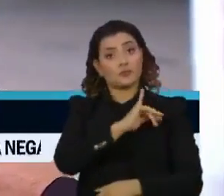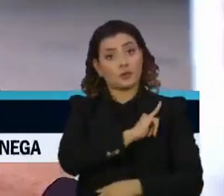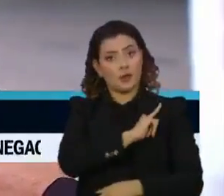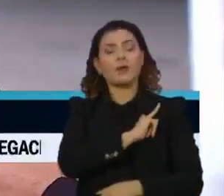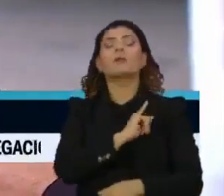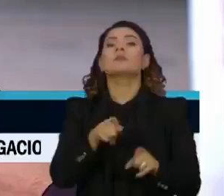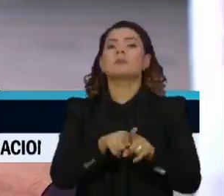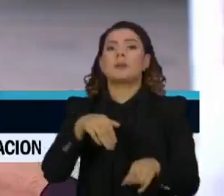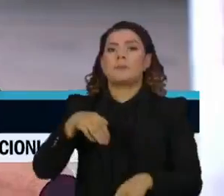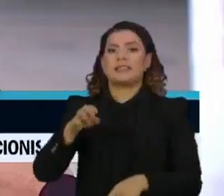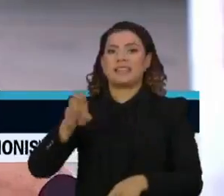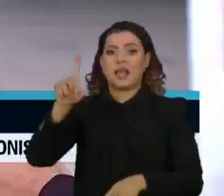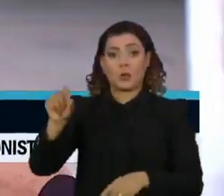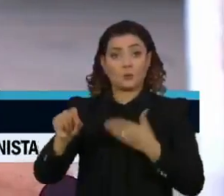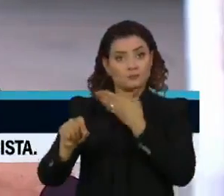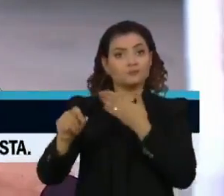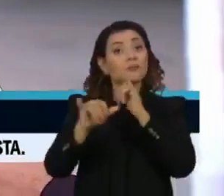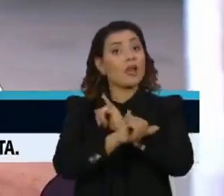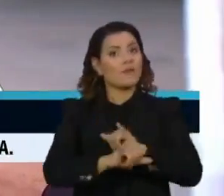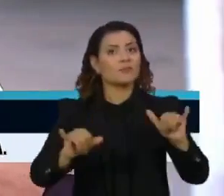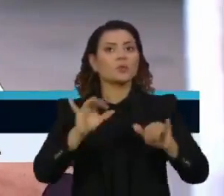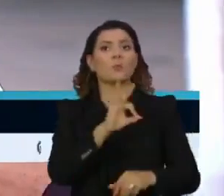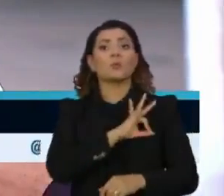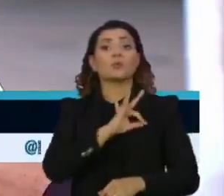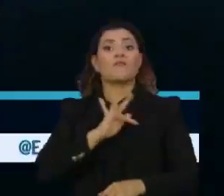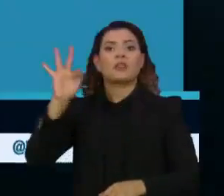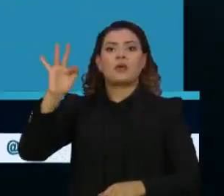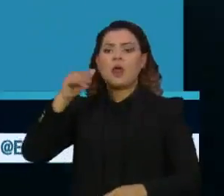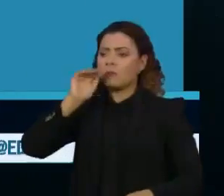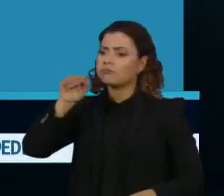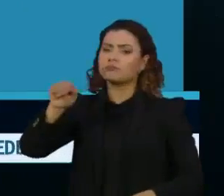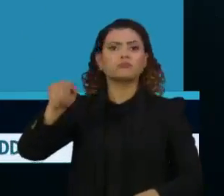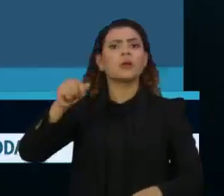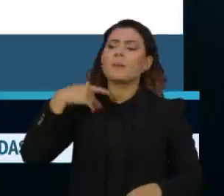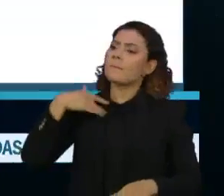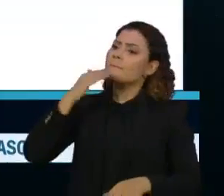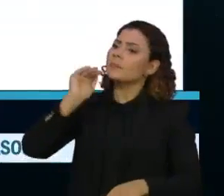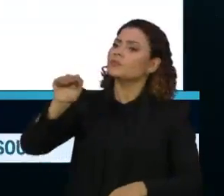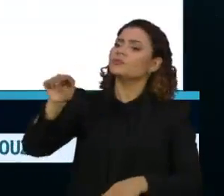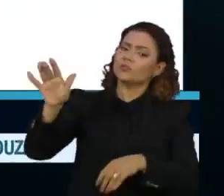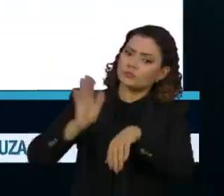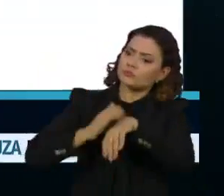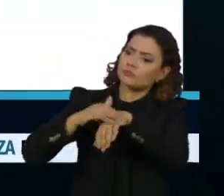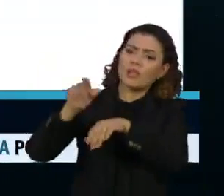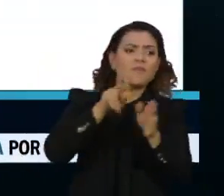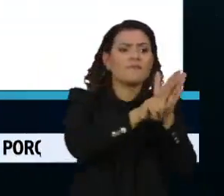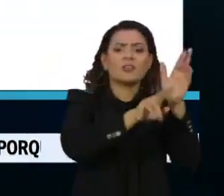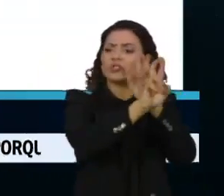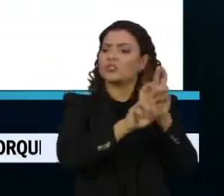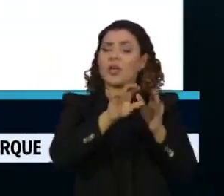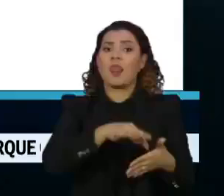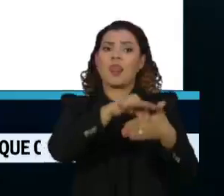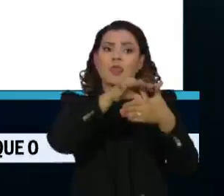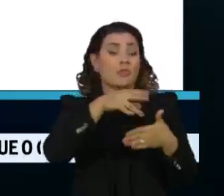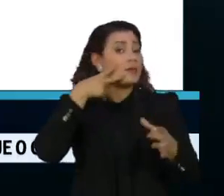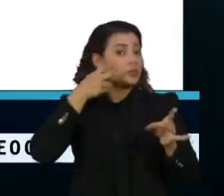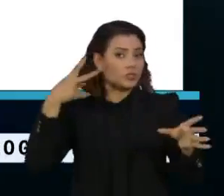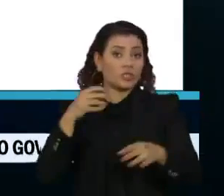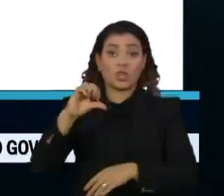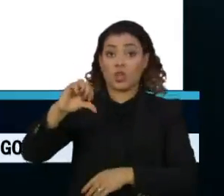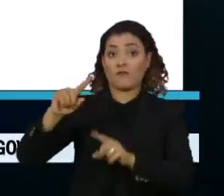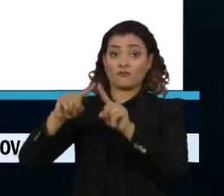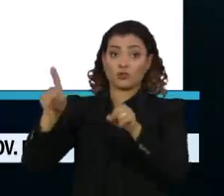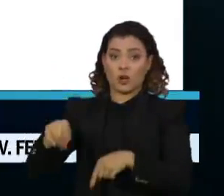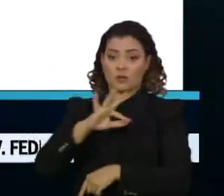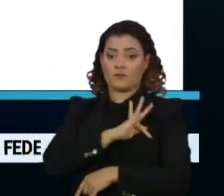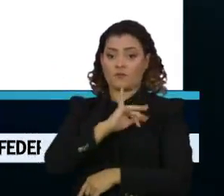Marcelo Xavier, então acionou a Polícia Federal para investigar lideranças indígenas. Nove servidores